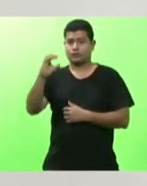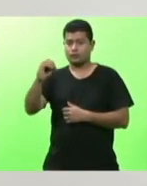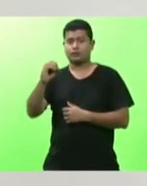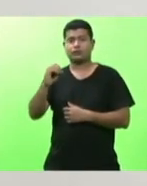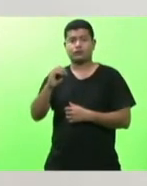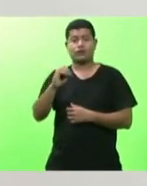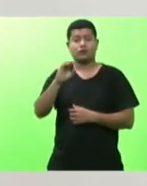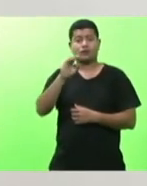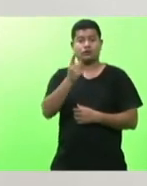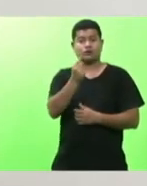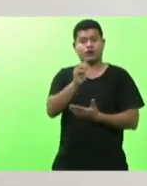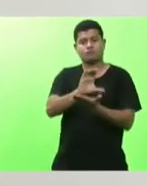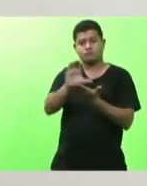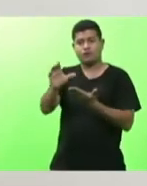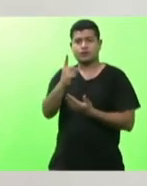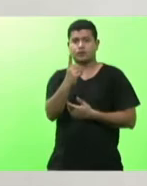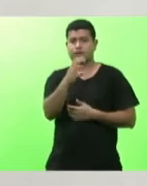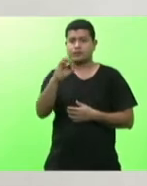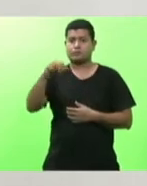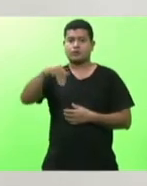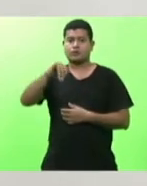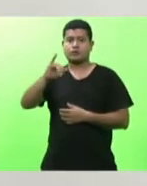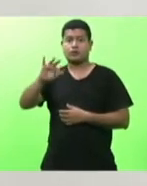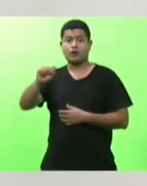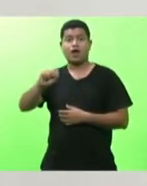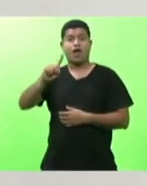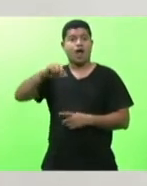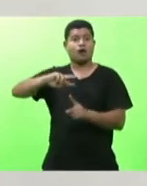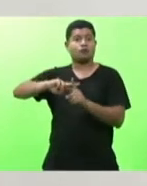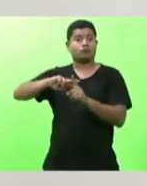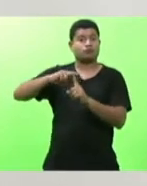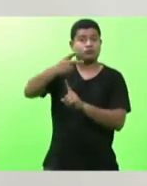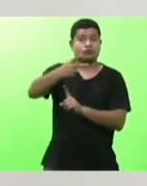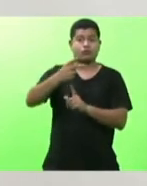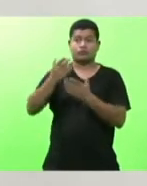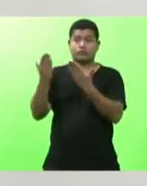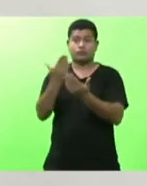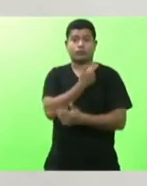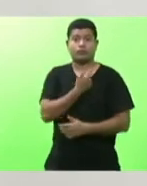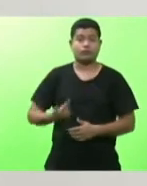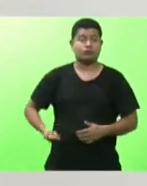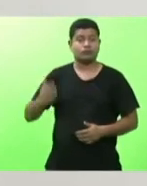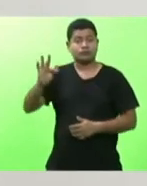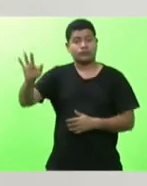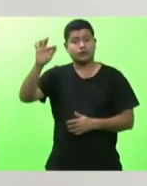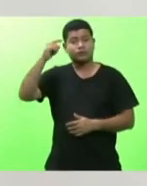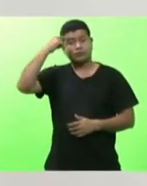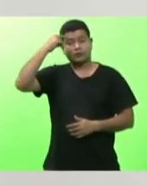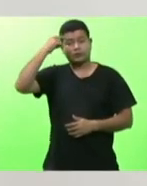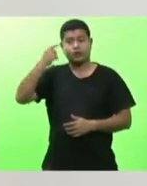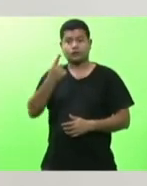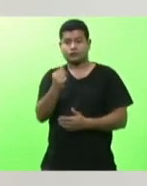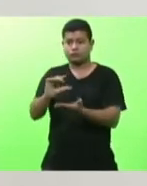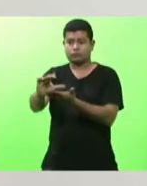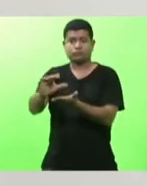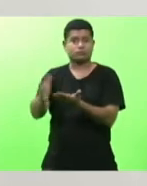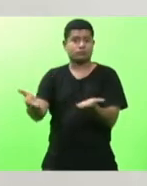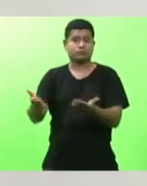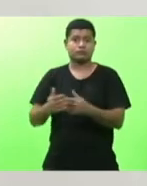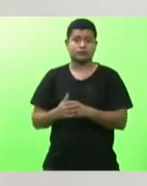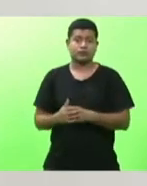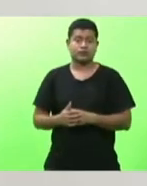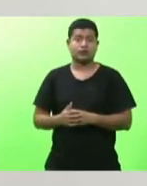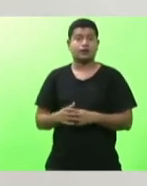reais que é o dobro do que o governo federal tinha previsto e também tivemos